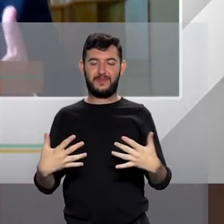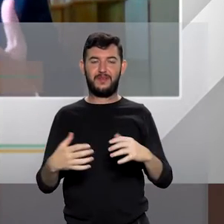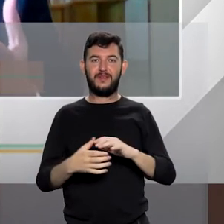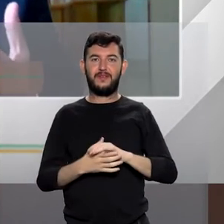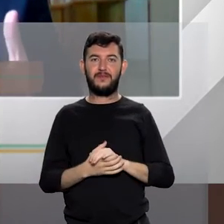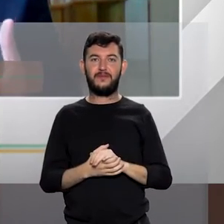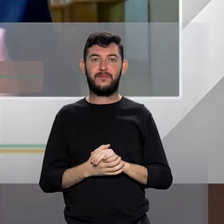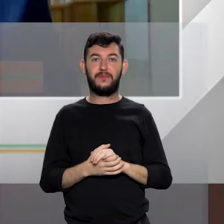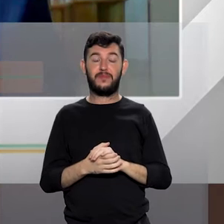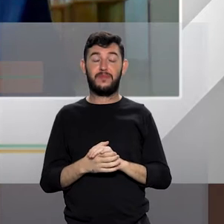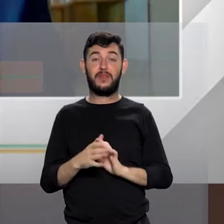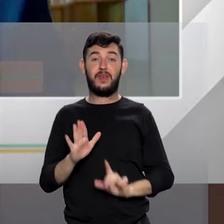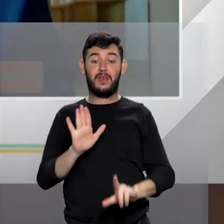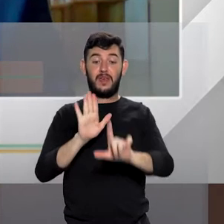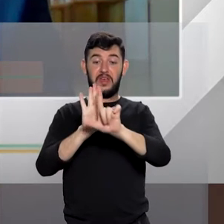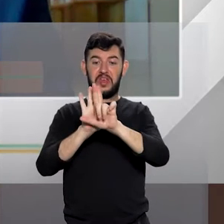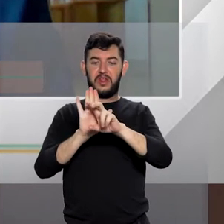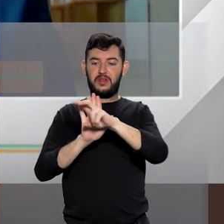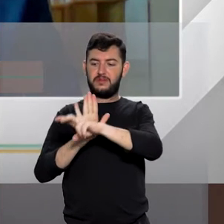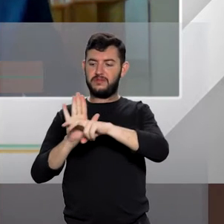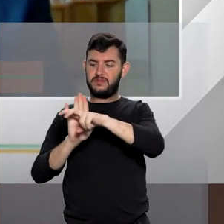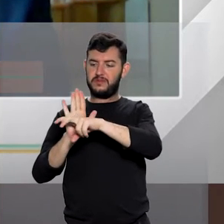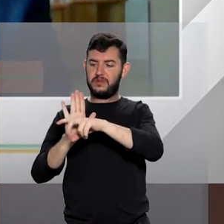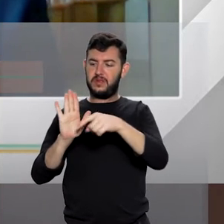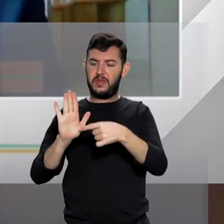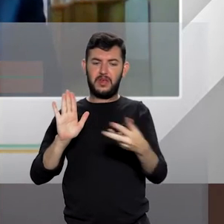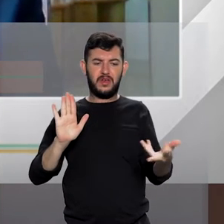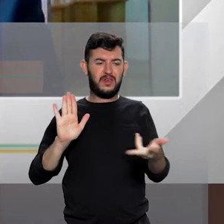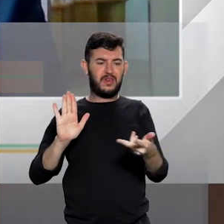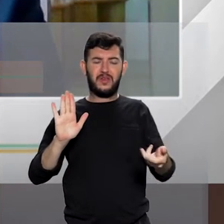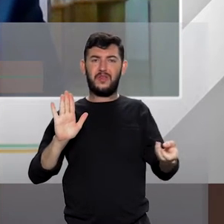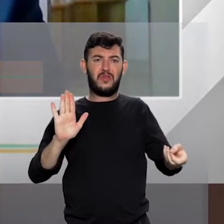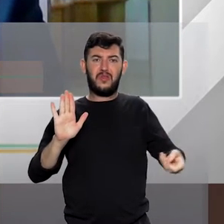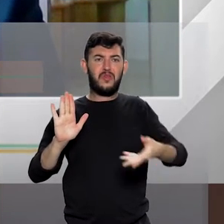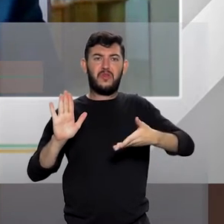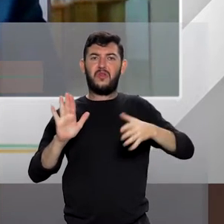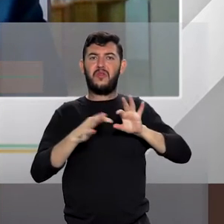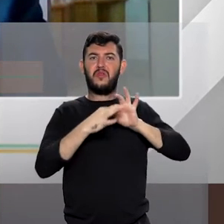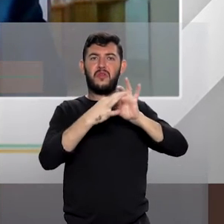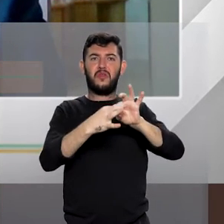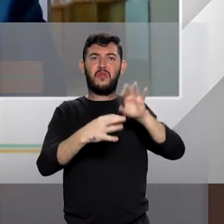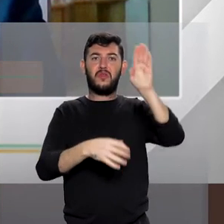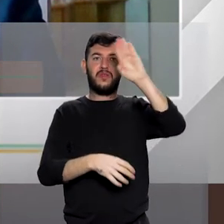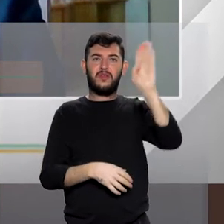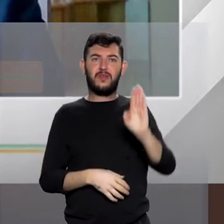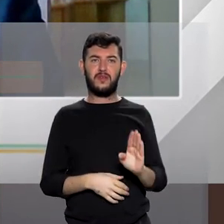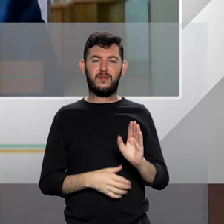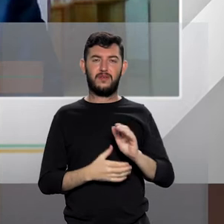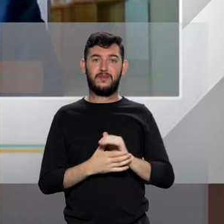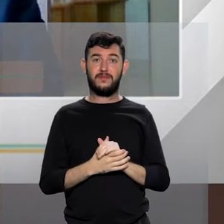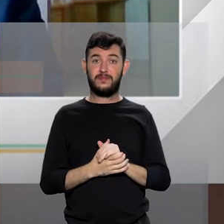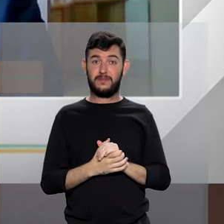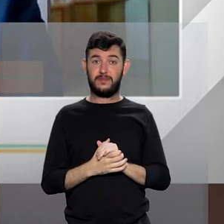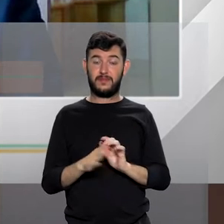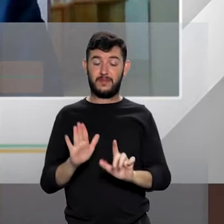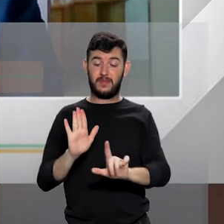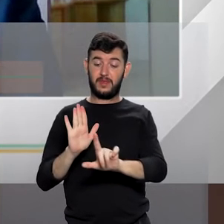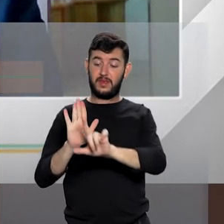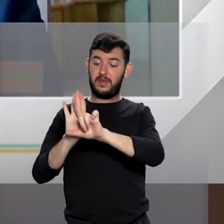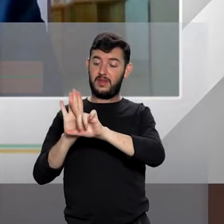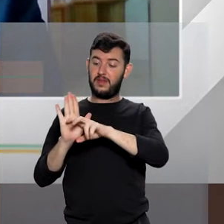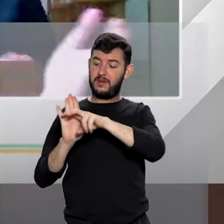legislação que é revolucionária no contexto nacional. A Lei Maria da Penha não tem um viés primariamente